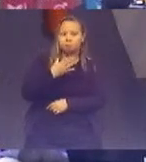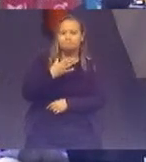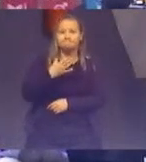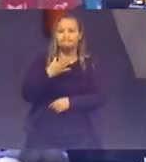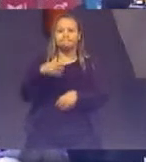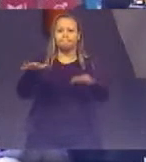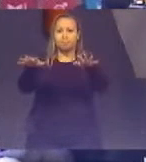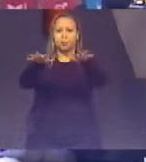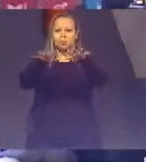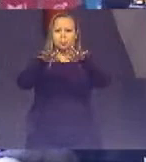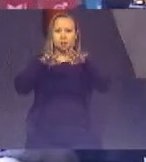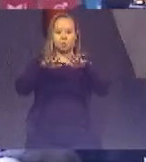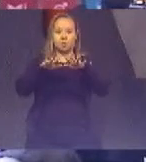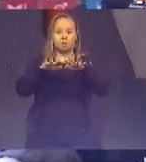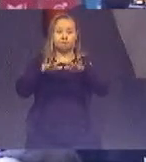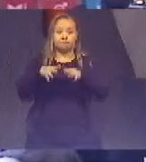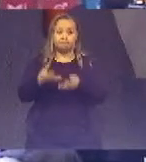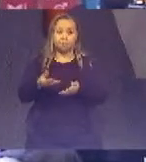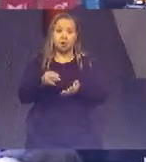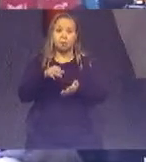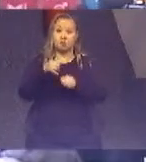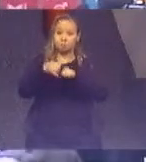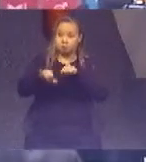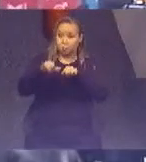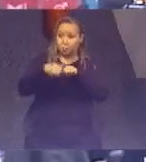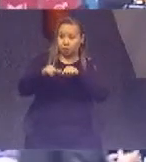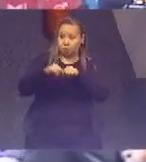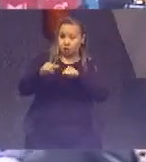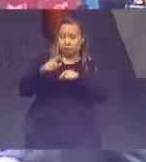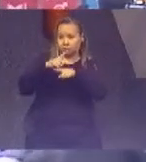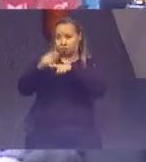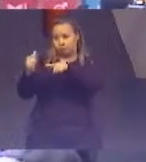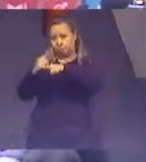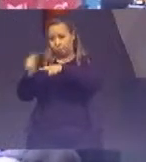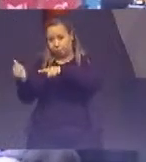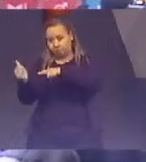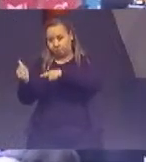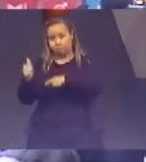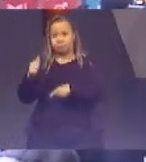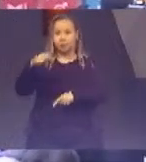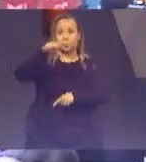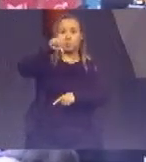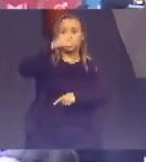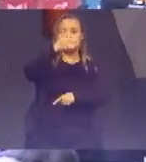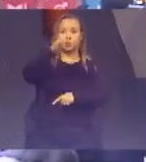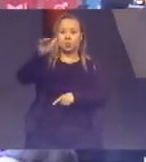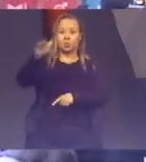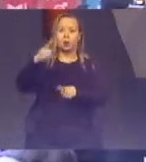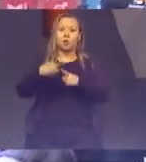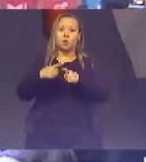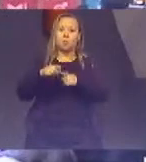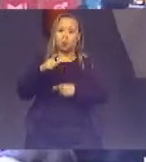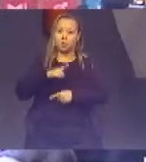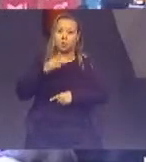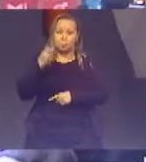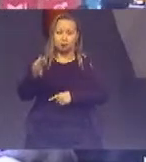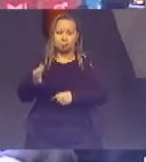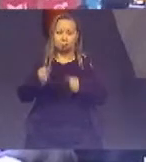porque agora, às 9h30, nós vamos ter a abertura da sessão do Supremo Tribunal Federal. Muito obrigado.